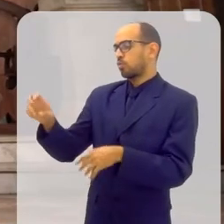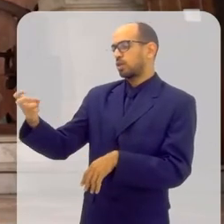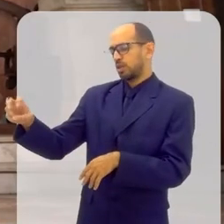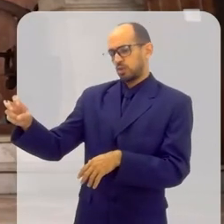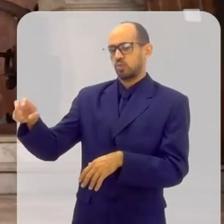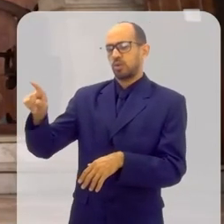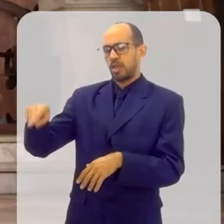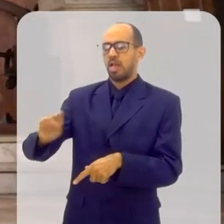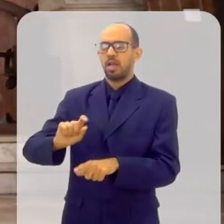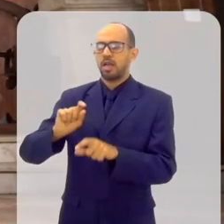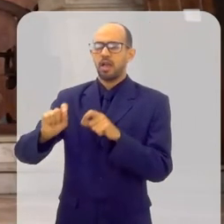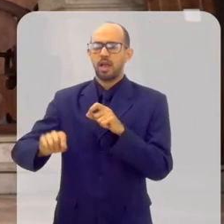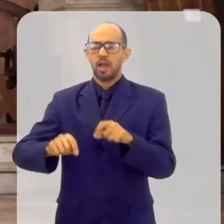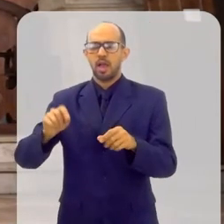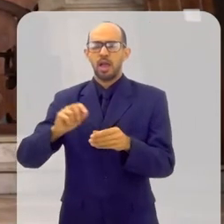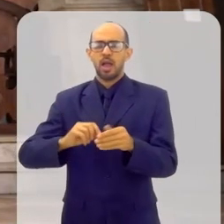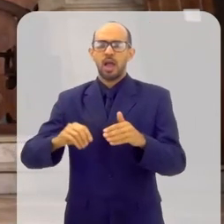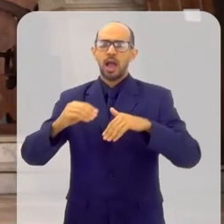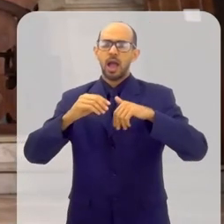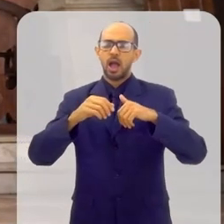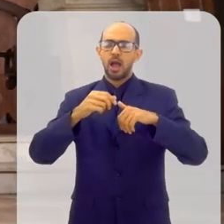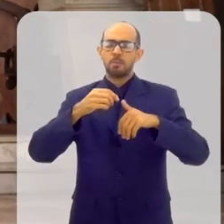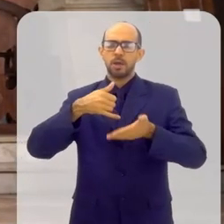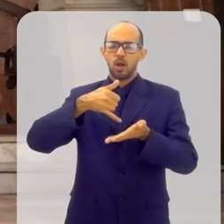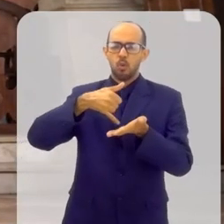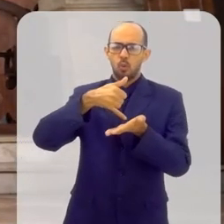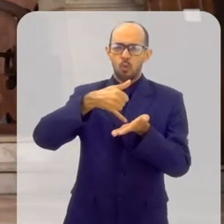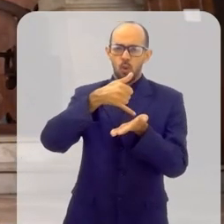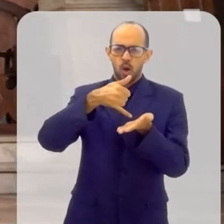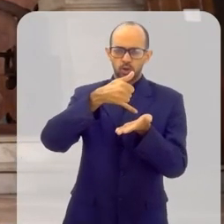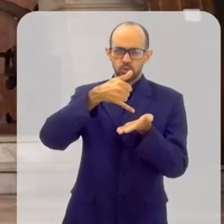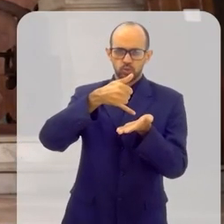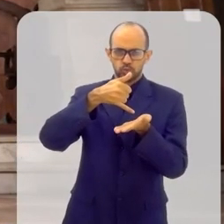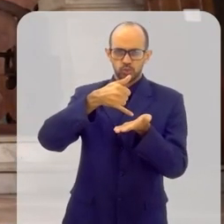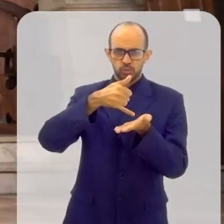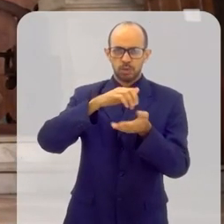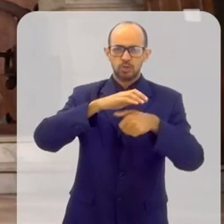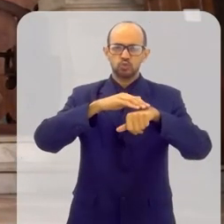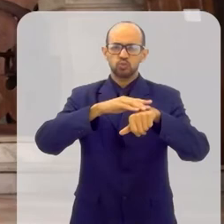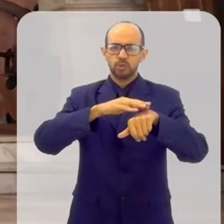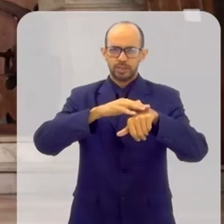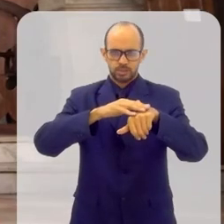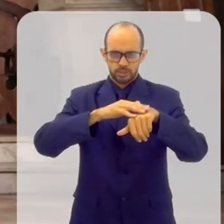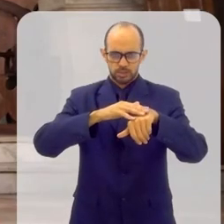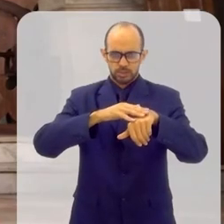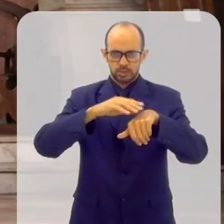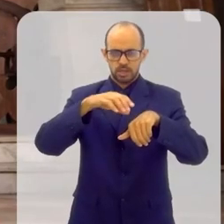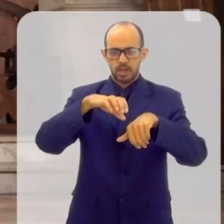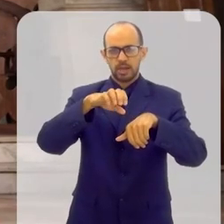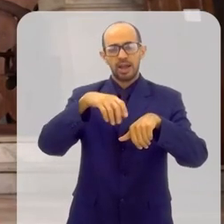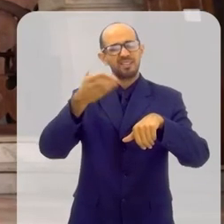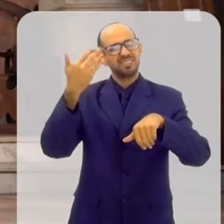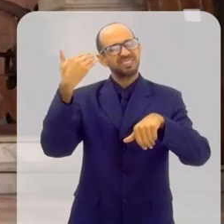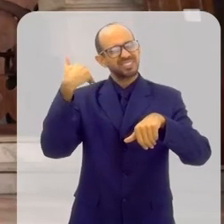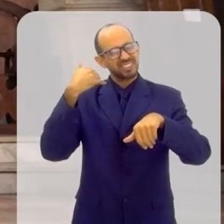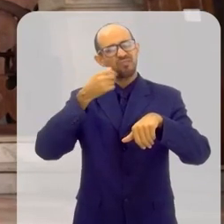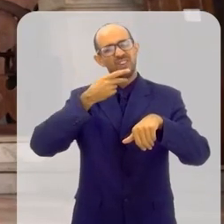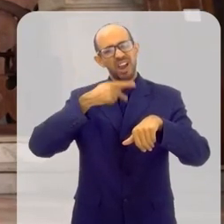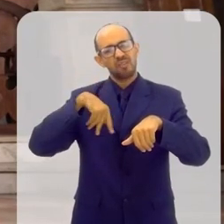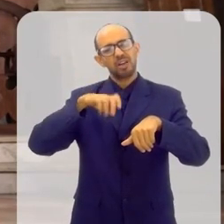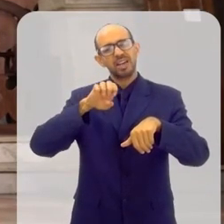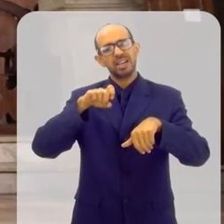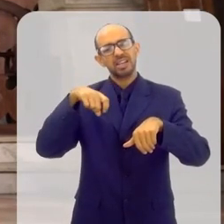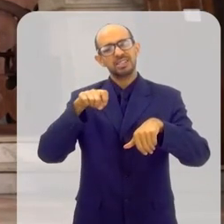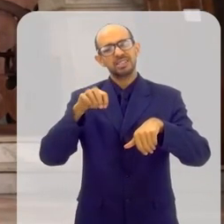sacramento é a unção dos enfermos, que era antigamente chamada de extrema unção.